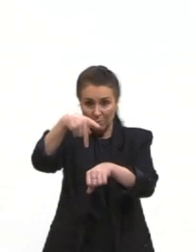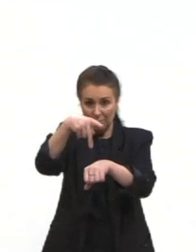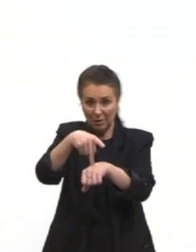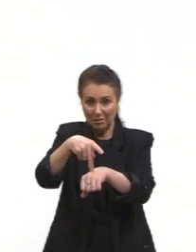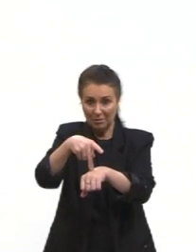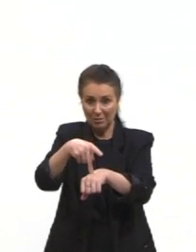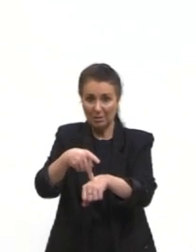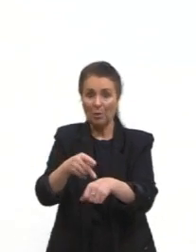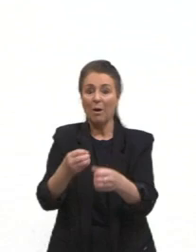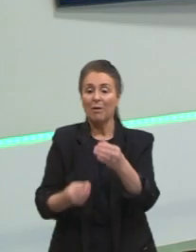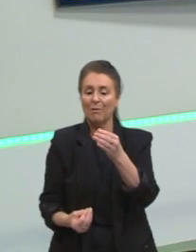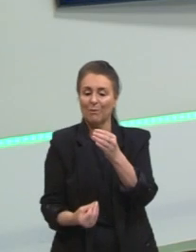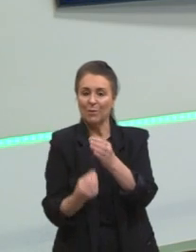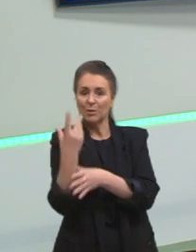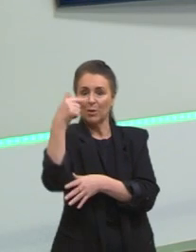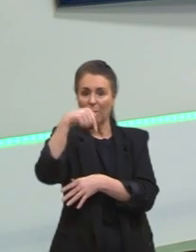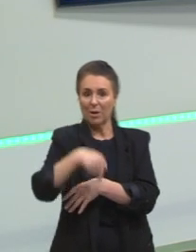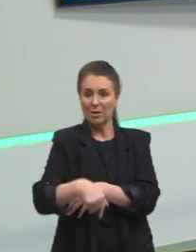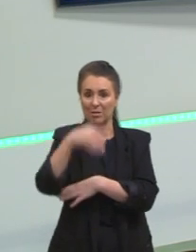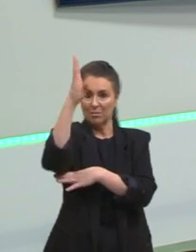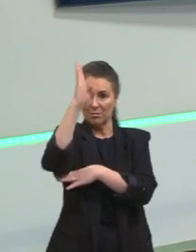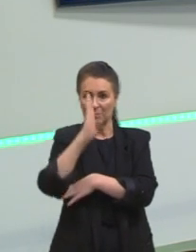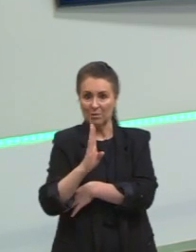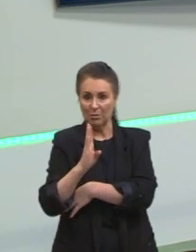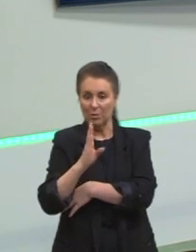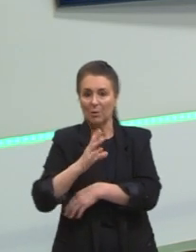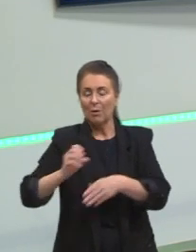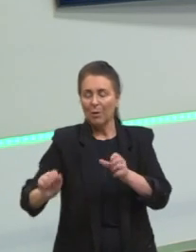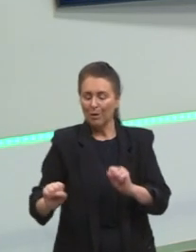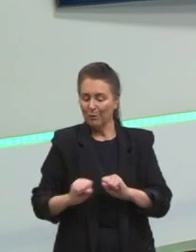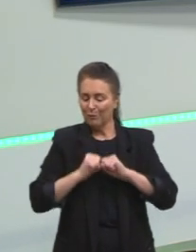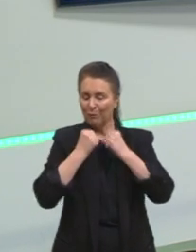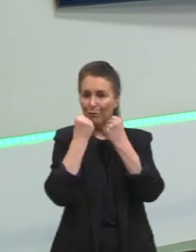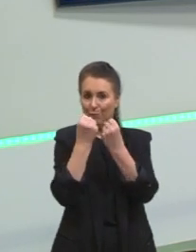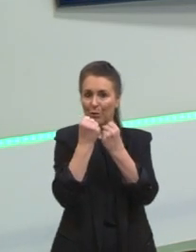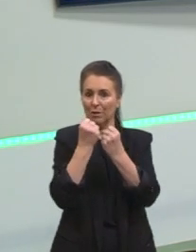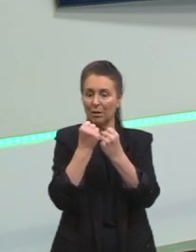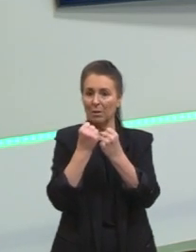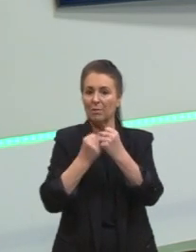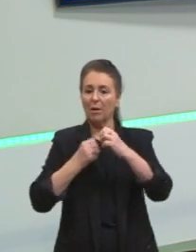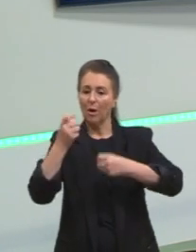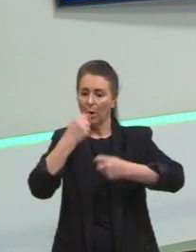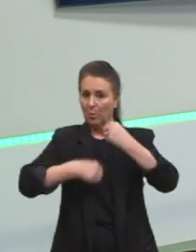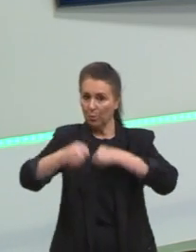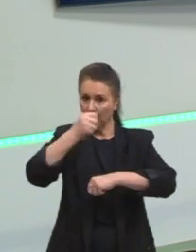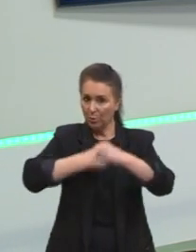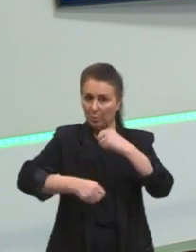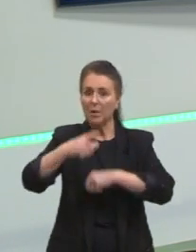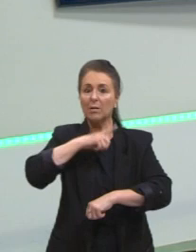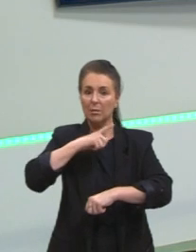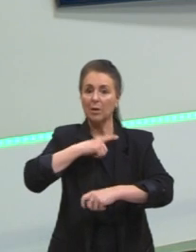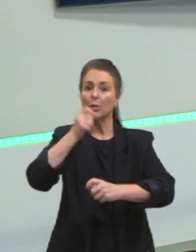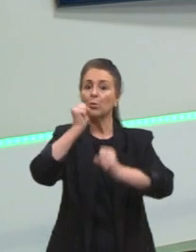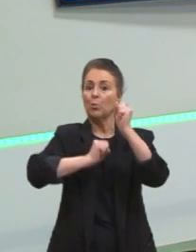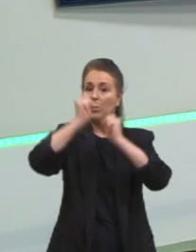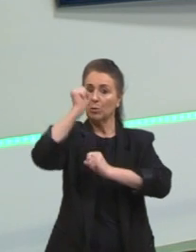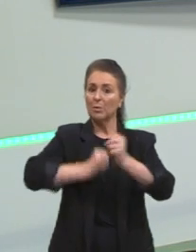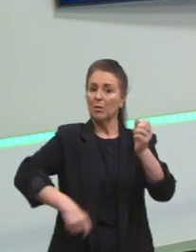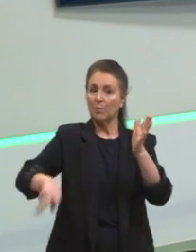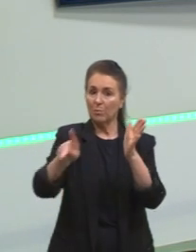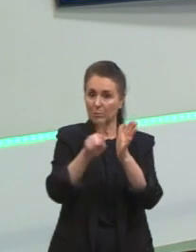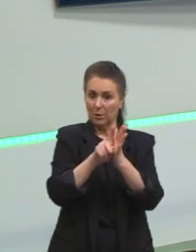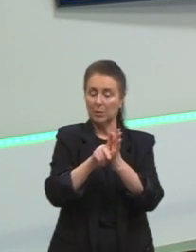Então, eles acreditavam que a forma de fortalecer a nossa economia era tendo uma indústria própria, né? E isso faz muito sentido dentro da economia